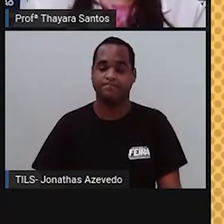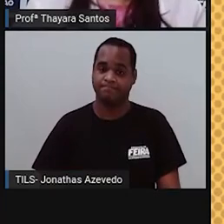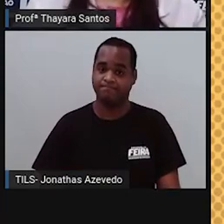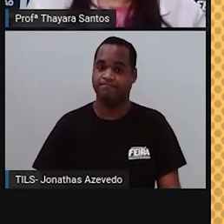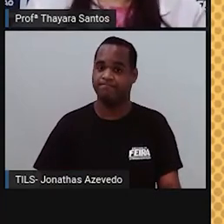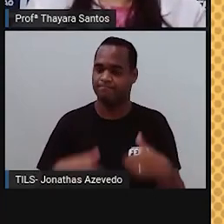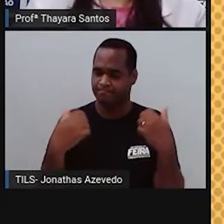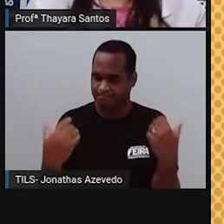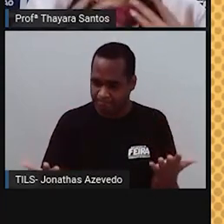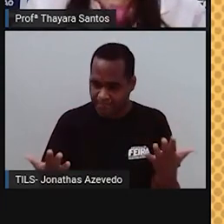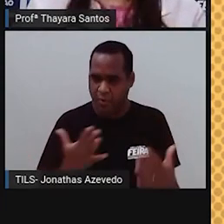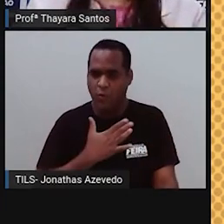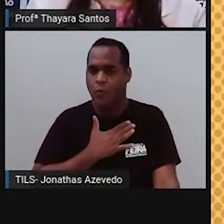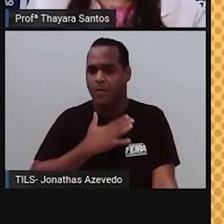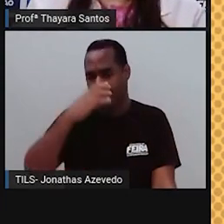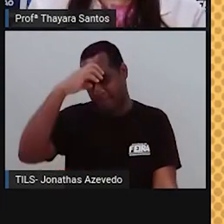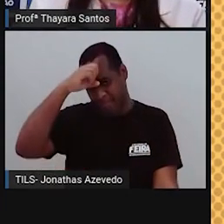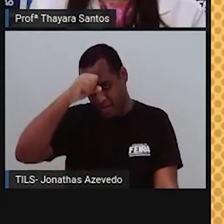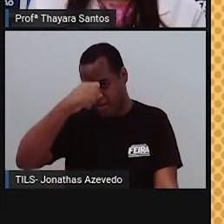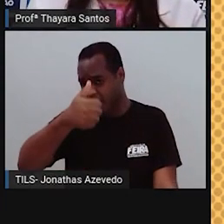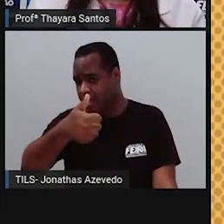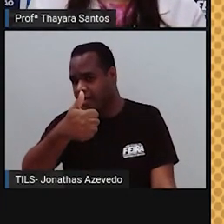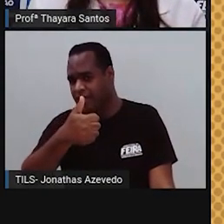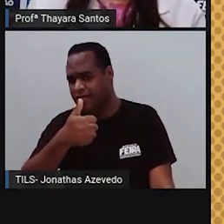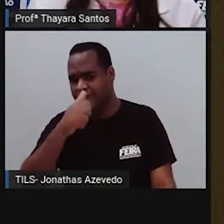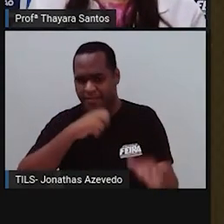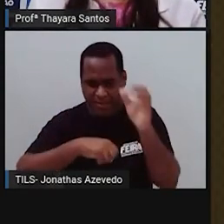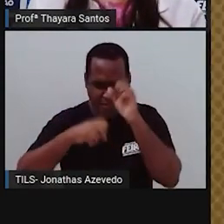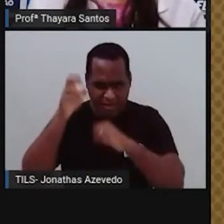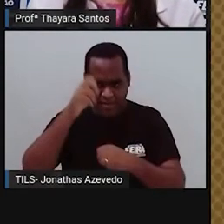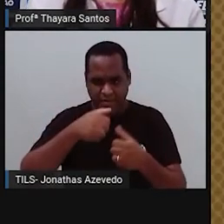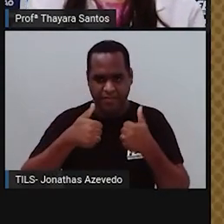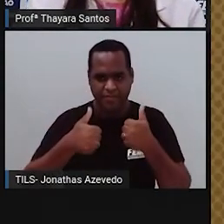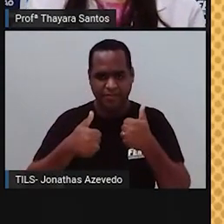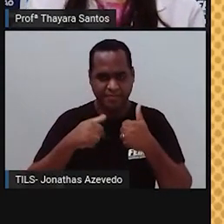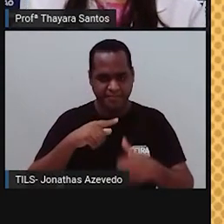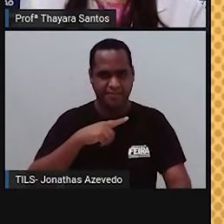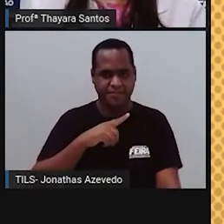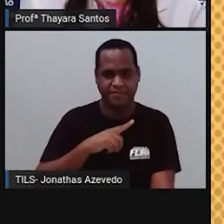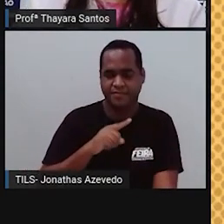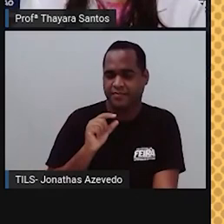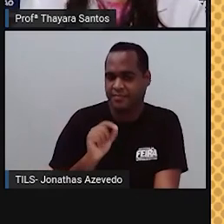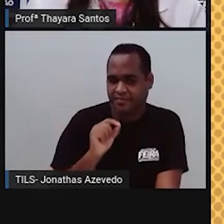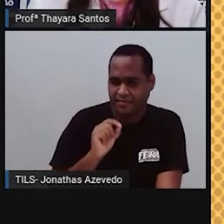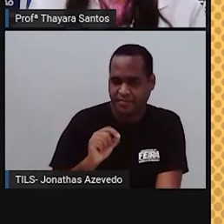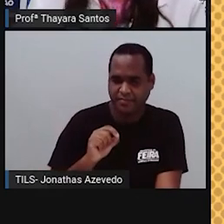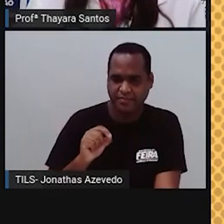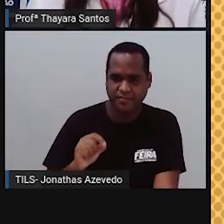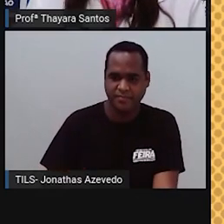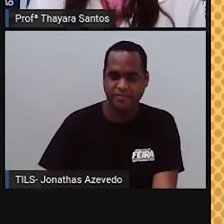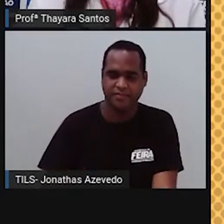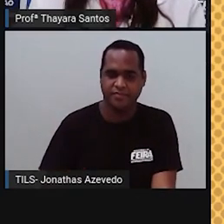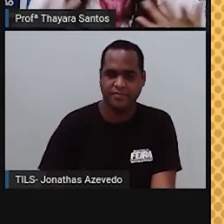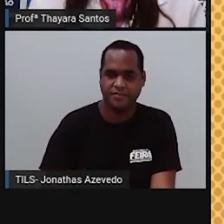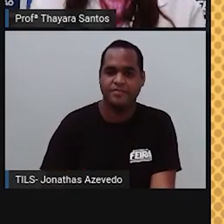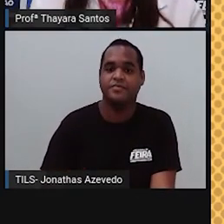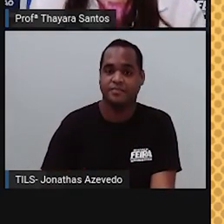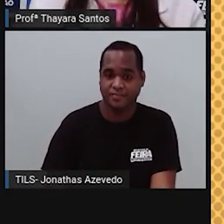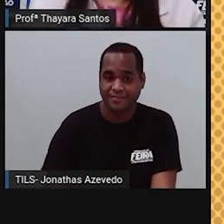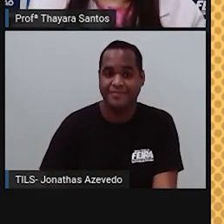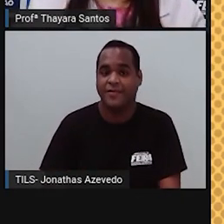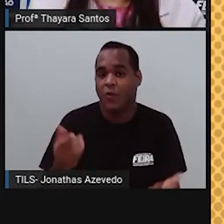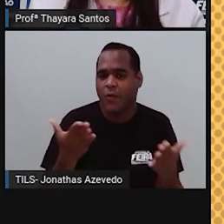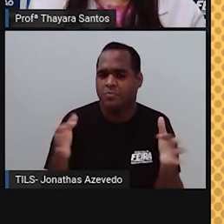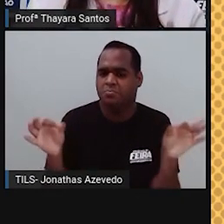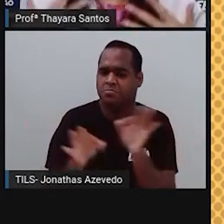E aí, pessoal, vocês gostaram do que a gente aprendeu hoje? Espero que vocês tenham curtido a nossa aula. E por hoje a gente